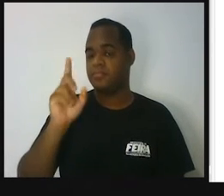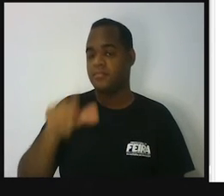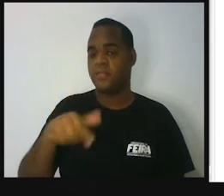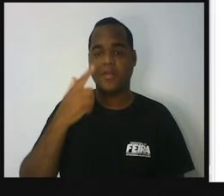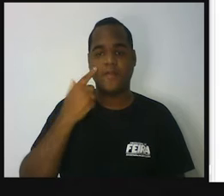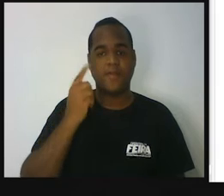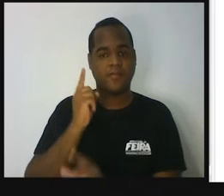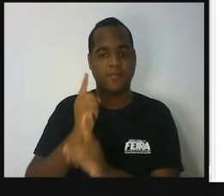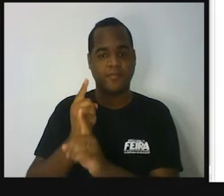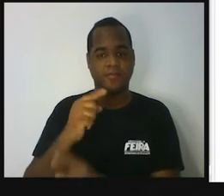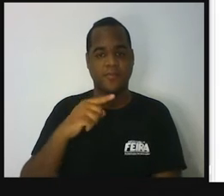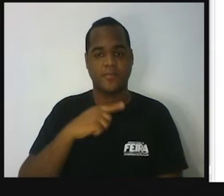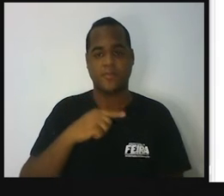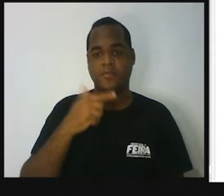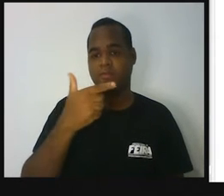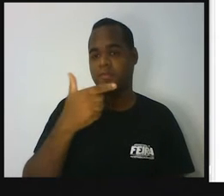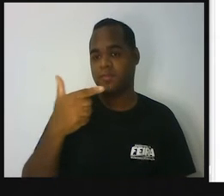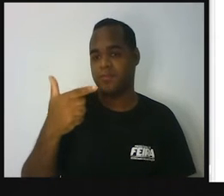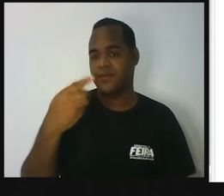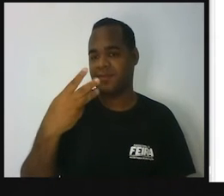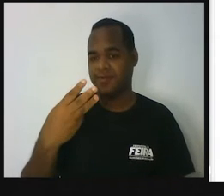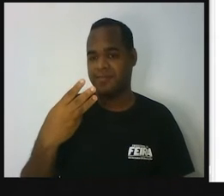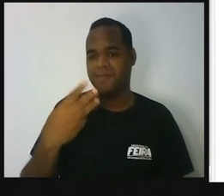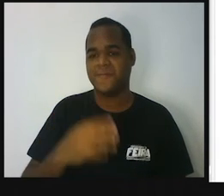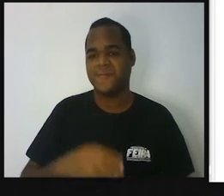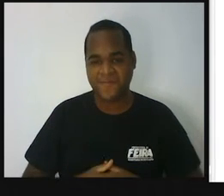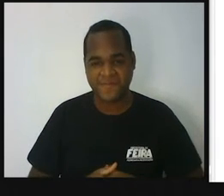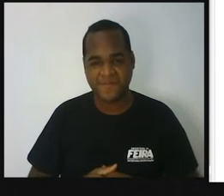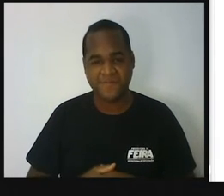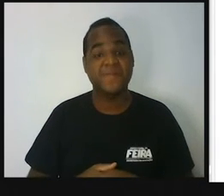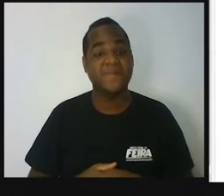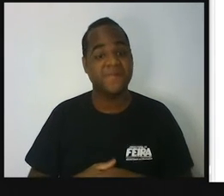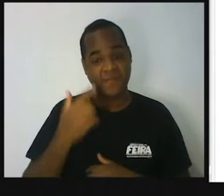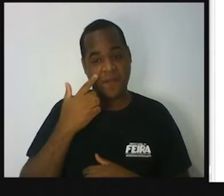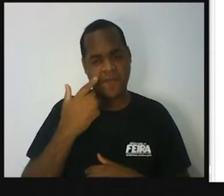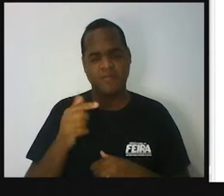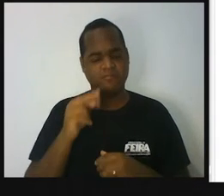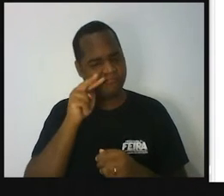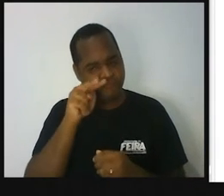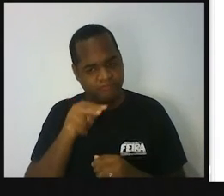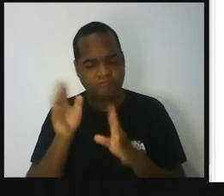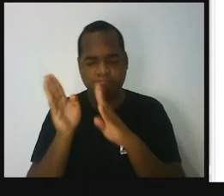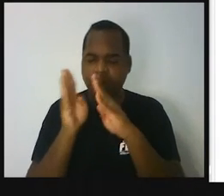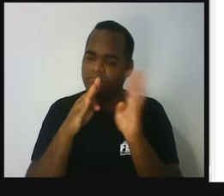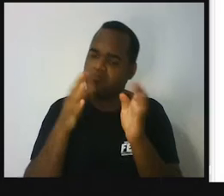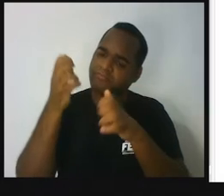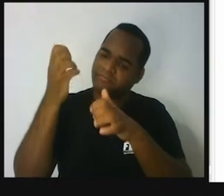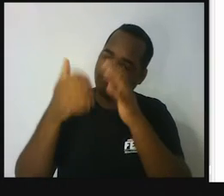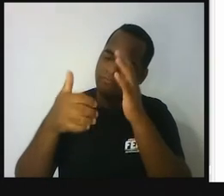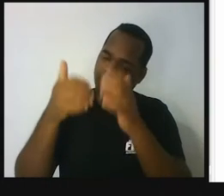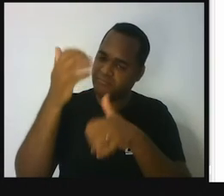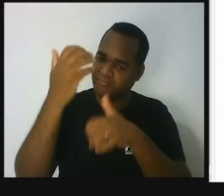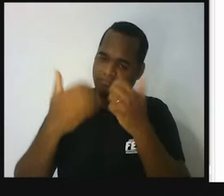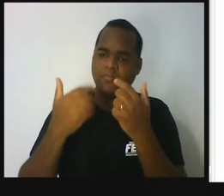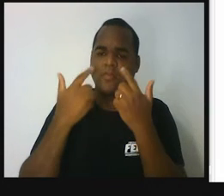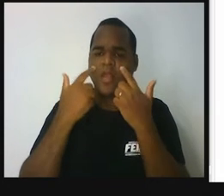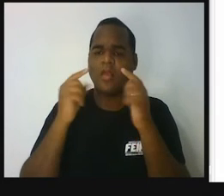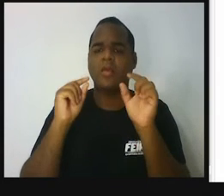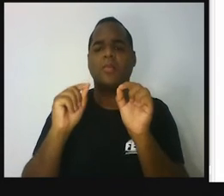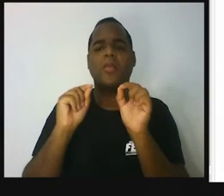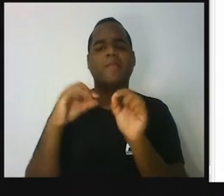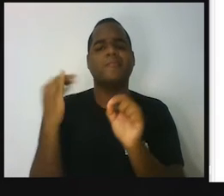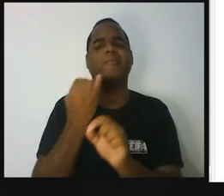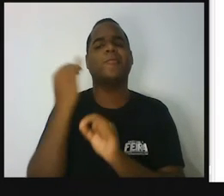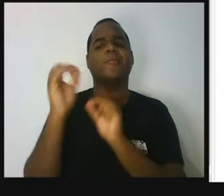na página 222, tá bom? Então, vamos ler comigo, vamos acompanhar comigo, porque essa situação é bastante